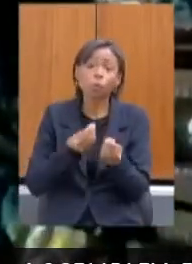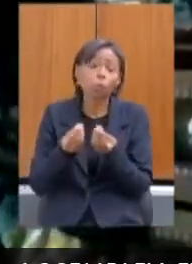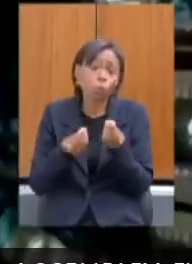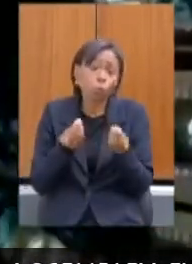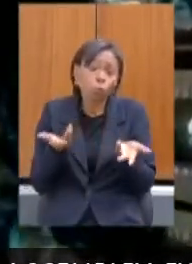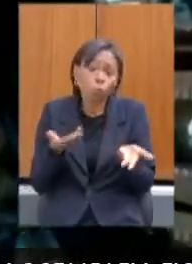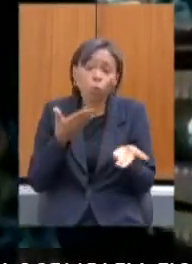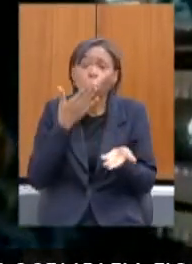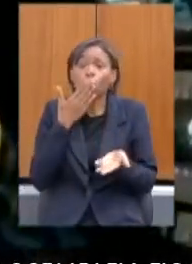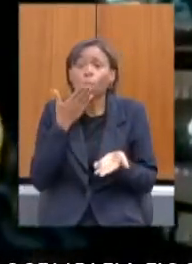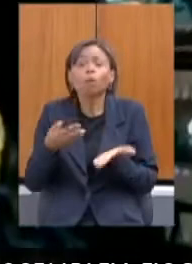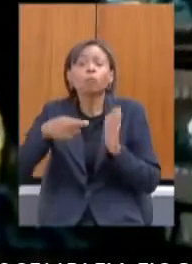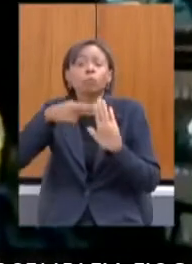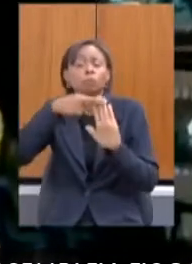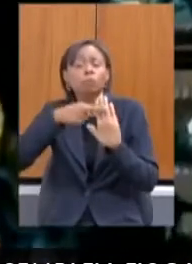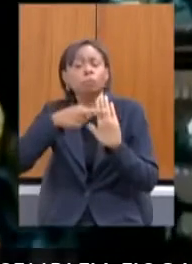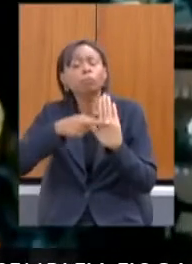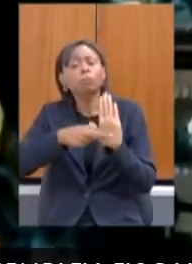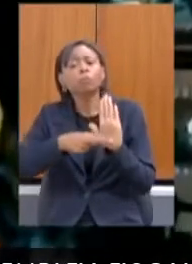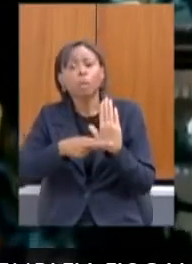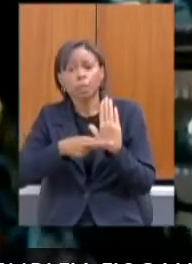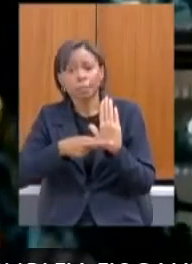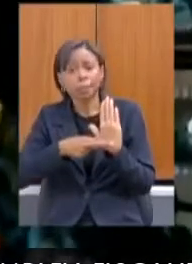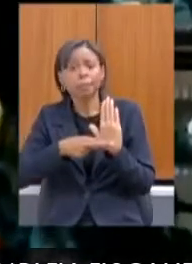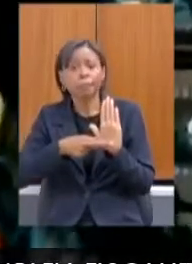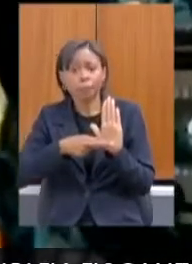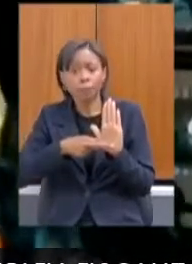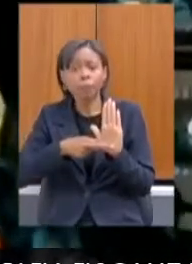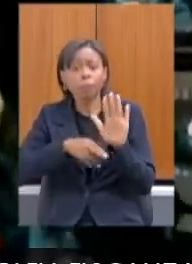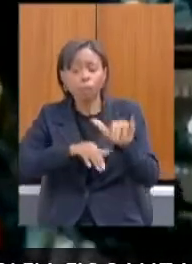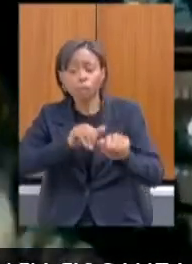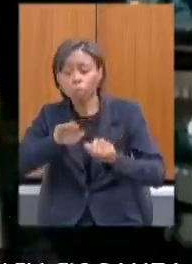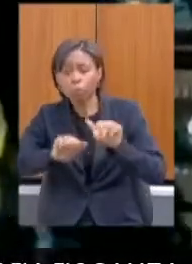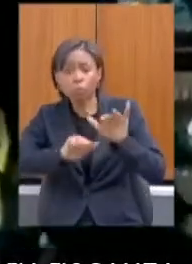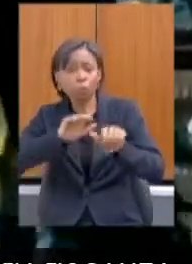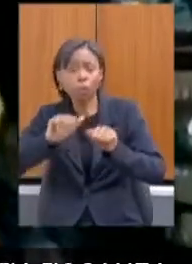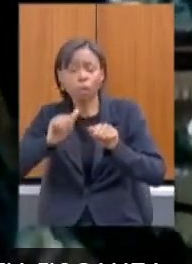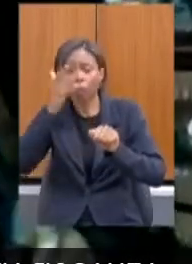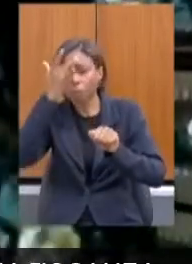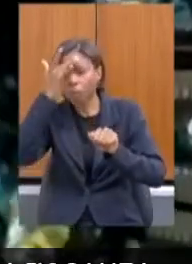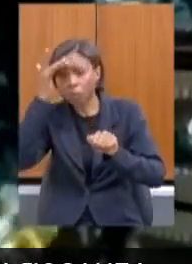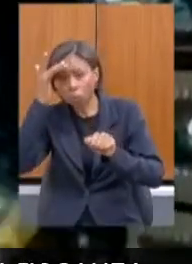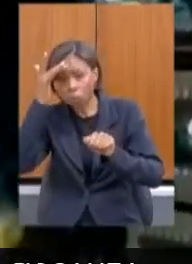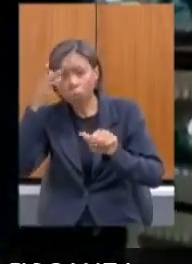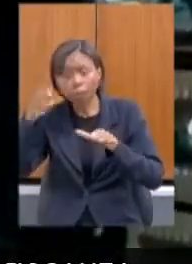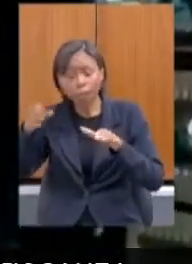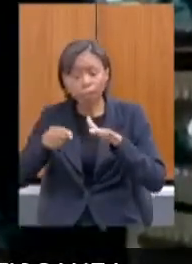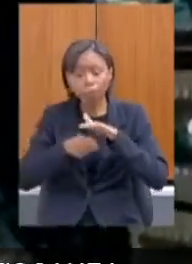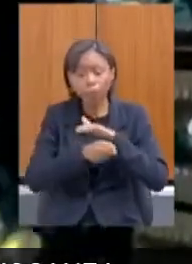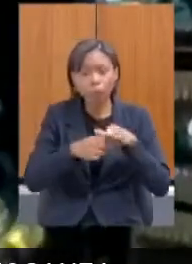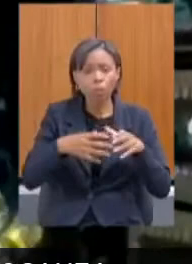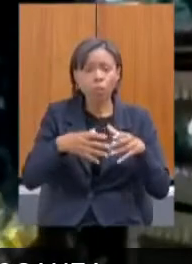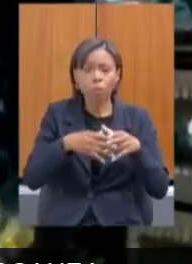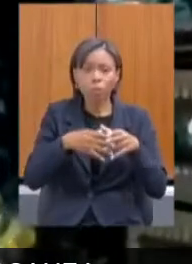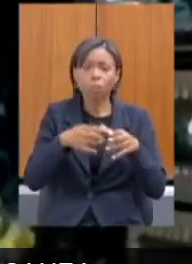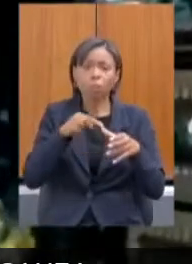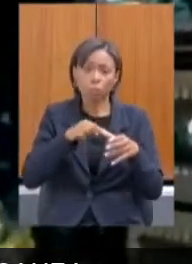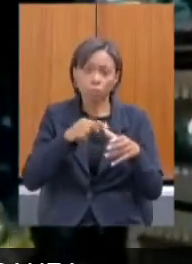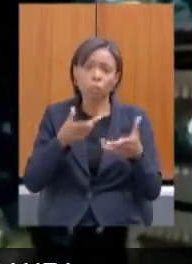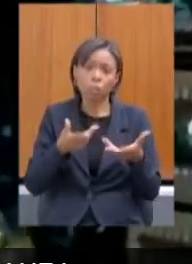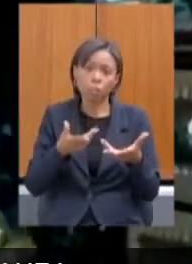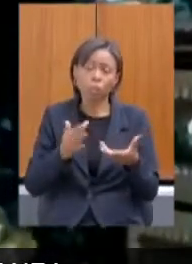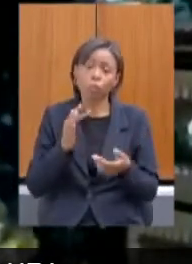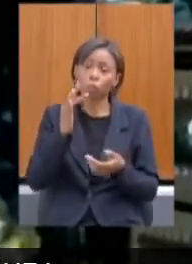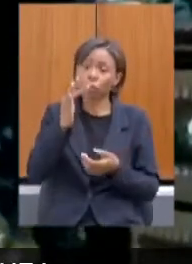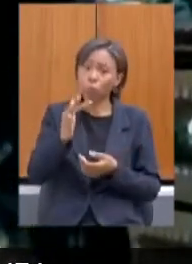estão sendo utilizados para a indicação de pessoas para compor o Comitê e mais tarde compor o mecanismo